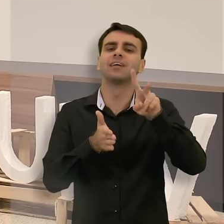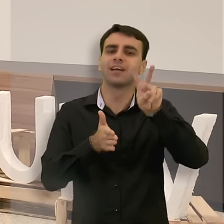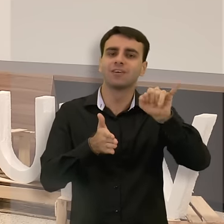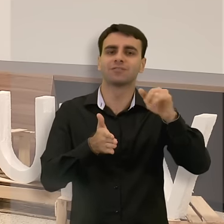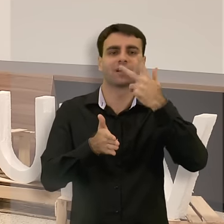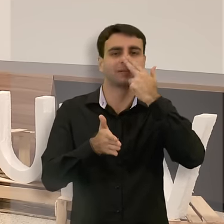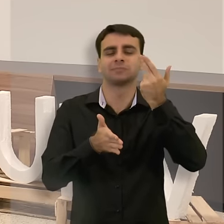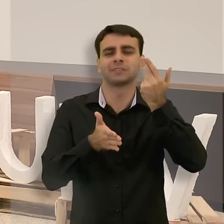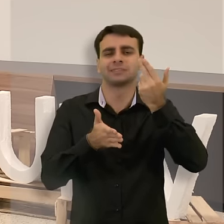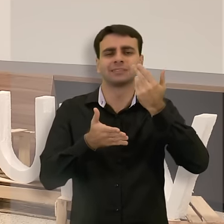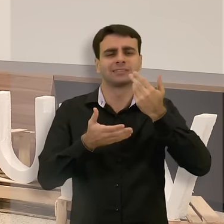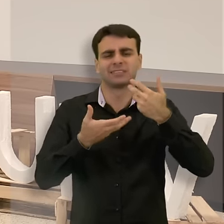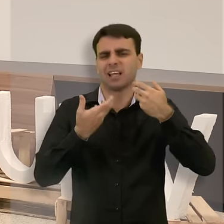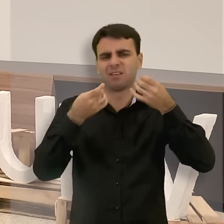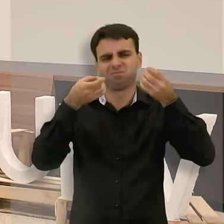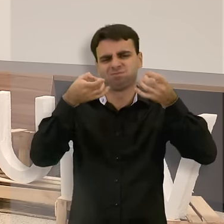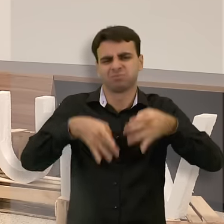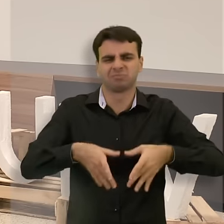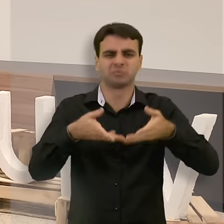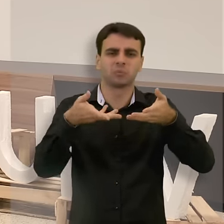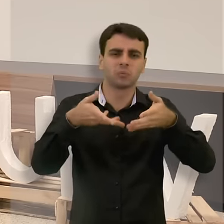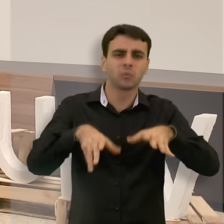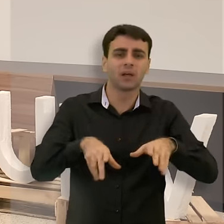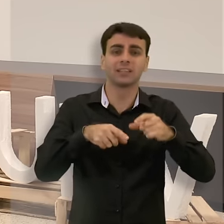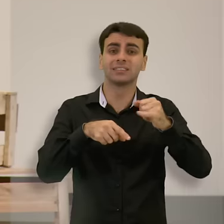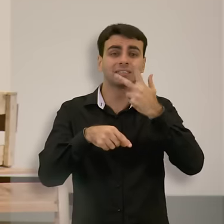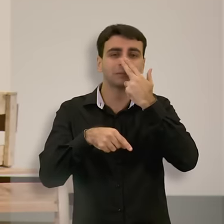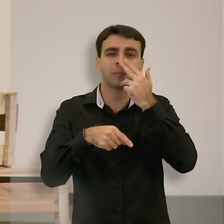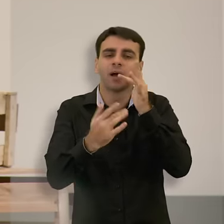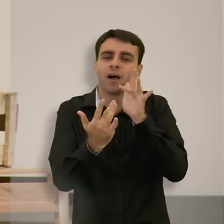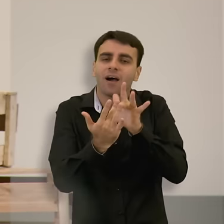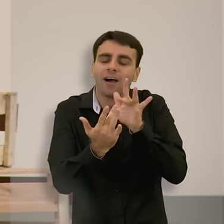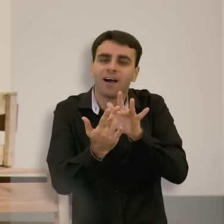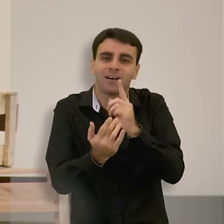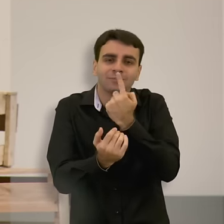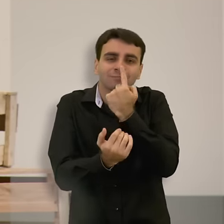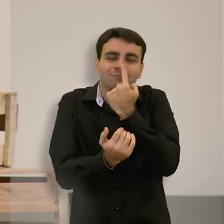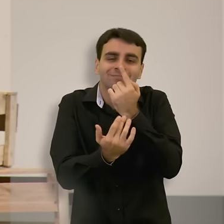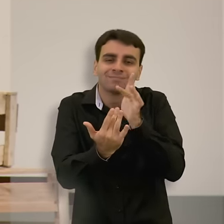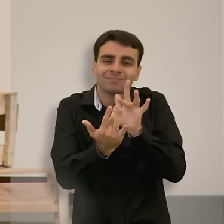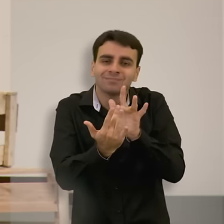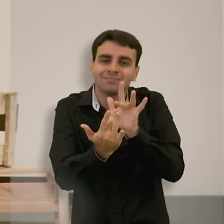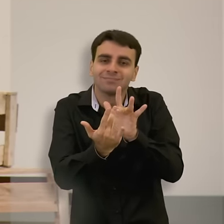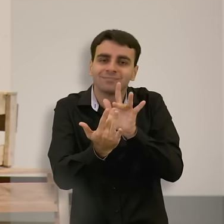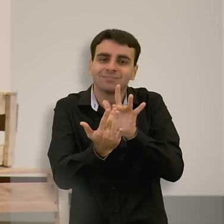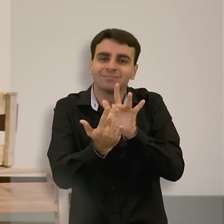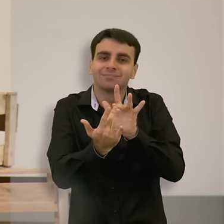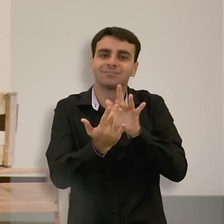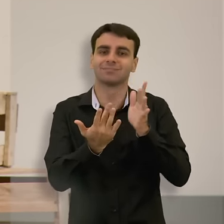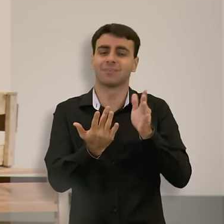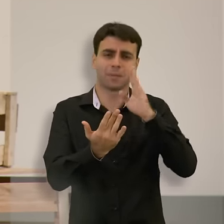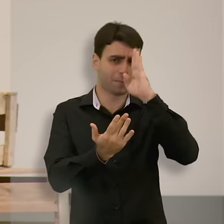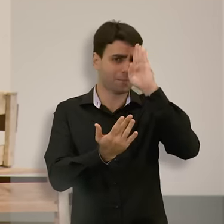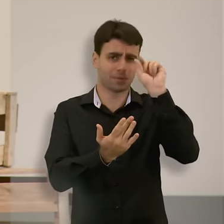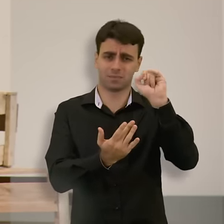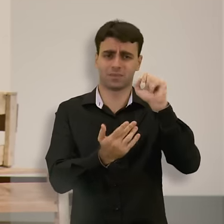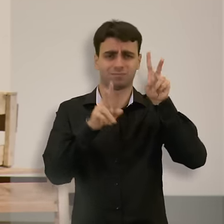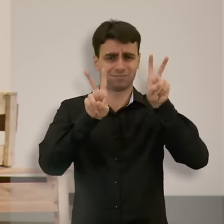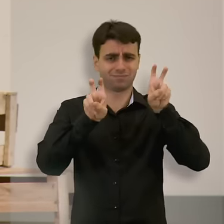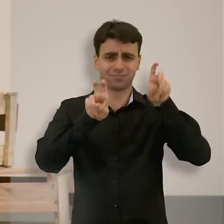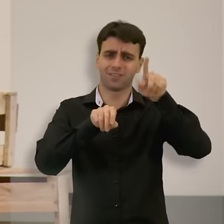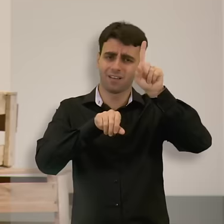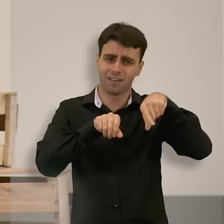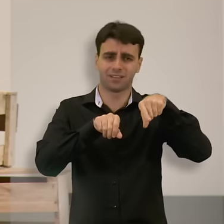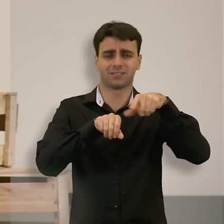adesão terapêutica. As pessoas, quando não têm um contato, uma empatia, uma conexão, especialmente num assunto tão